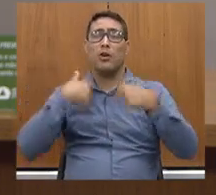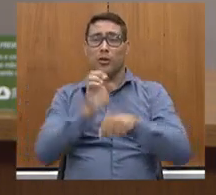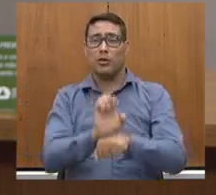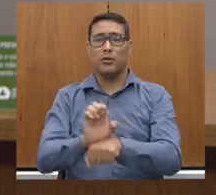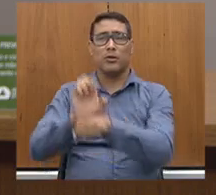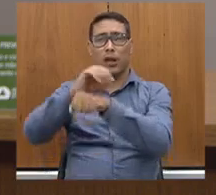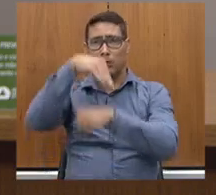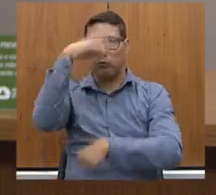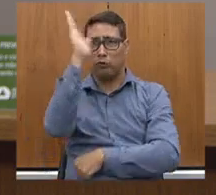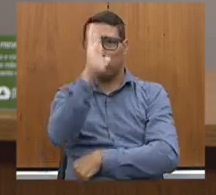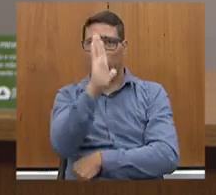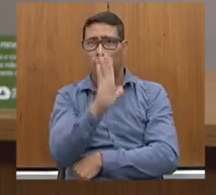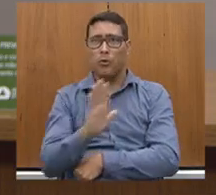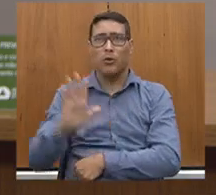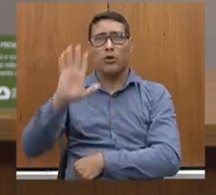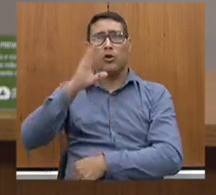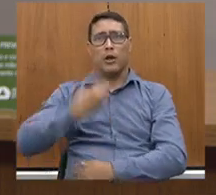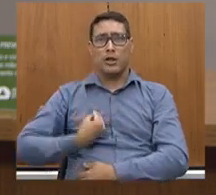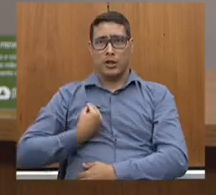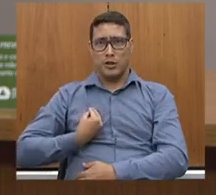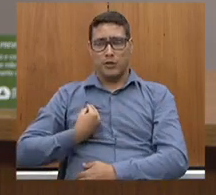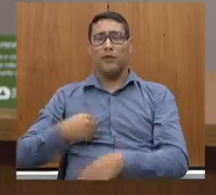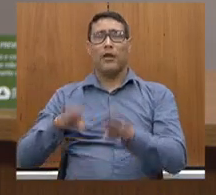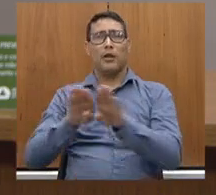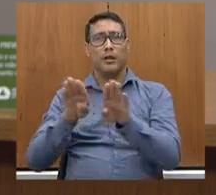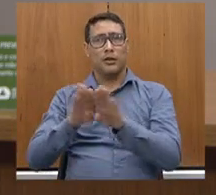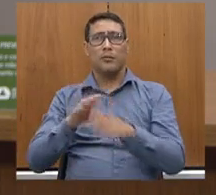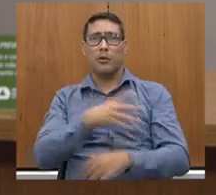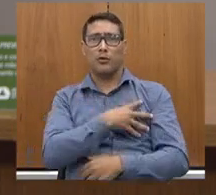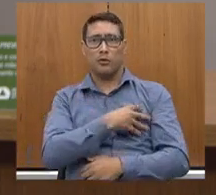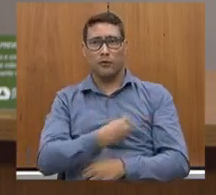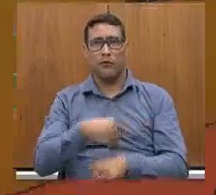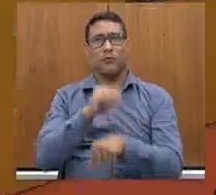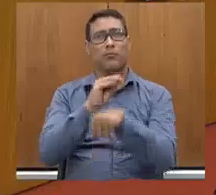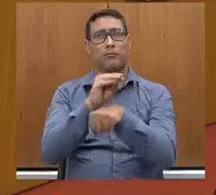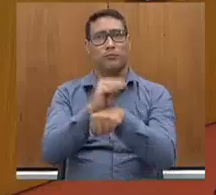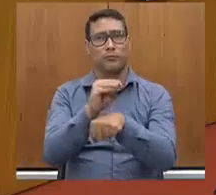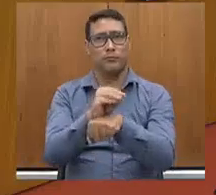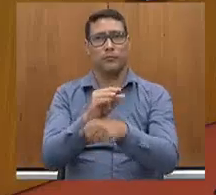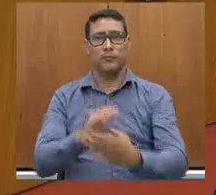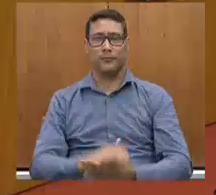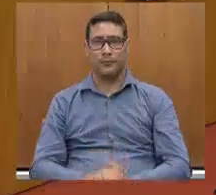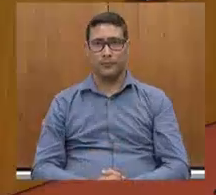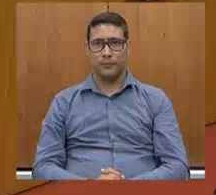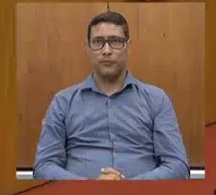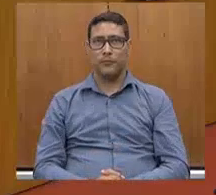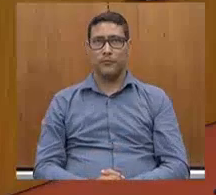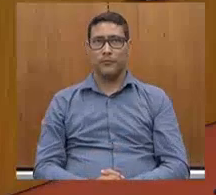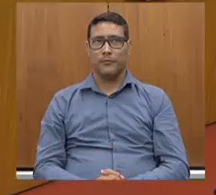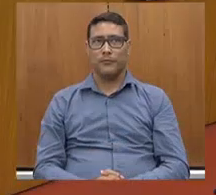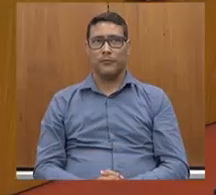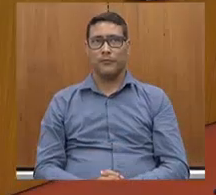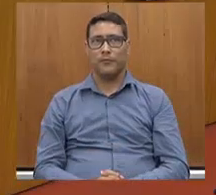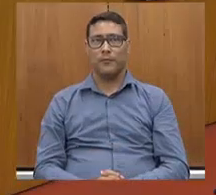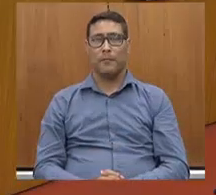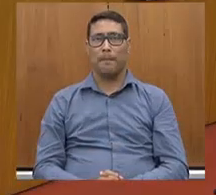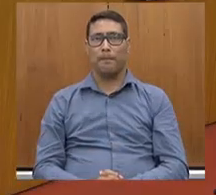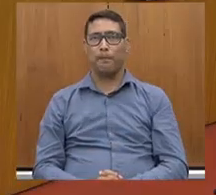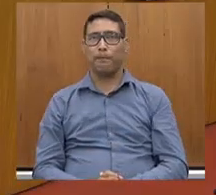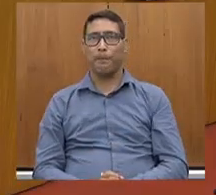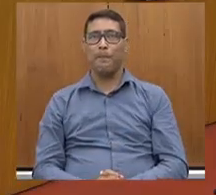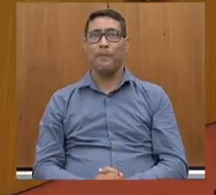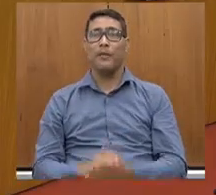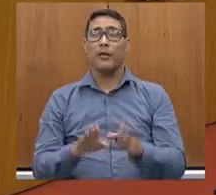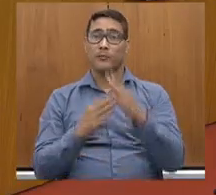viver e criar as nossas futuras gerações. Obrigado. Muito bem, secretário. Eu só